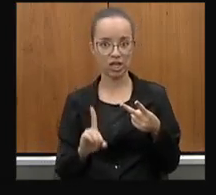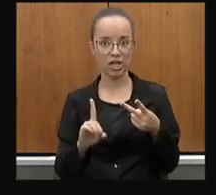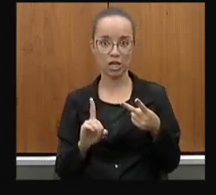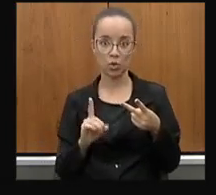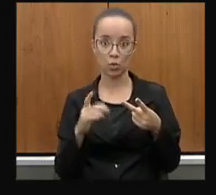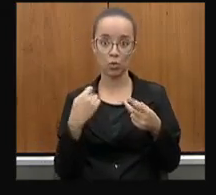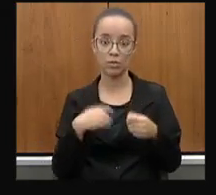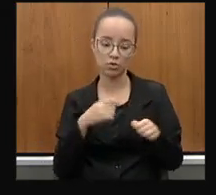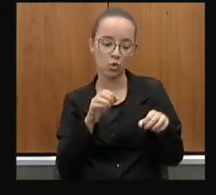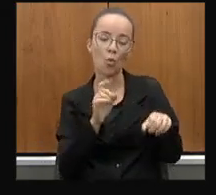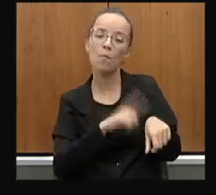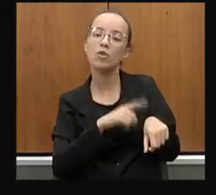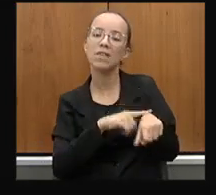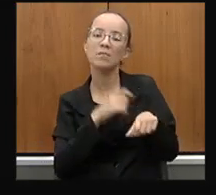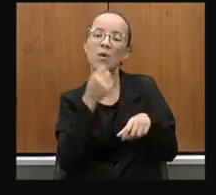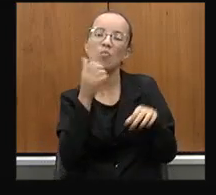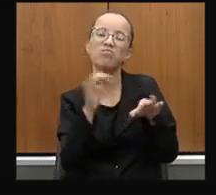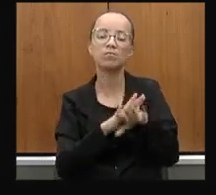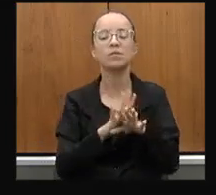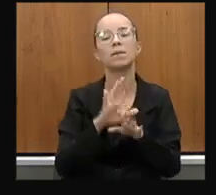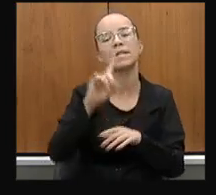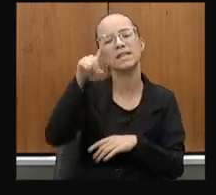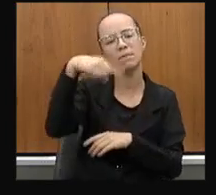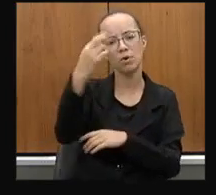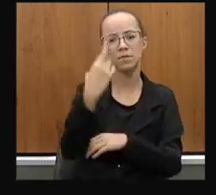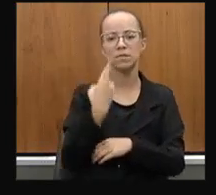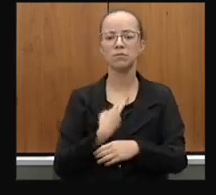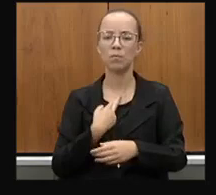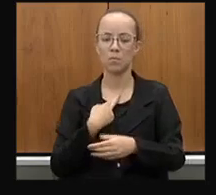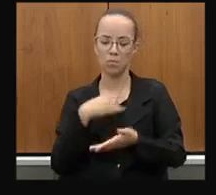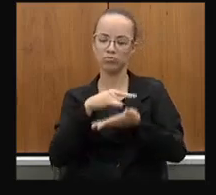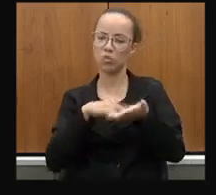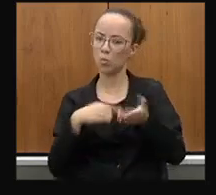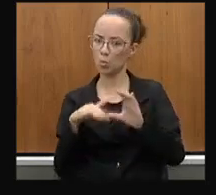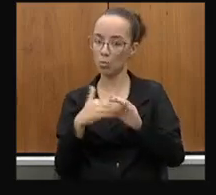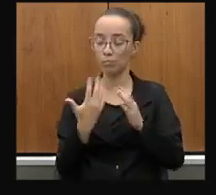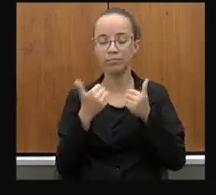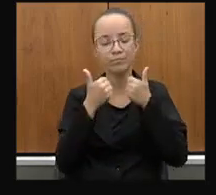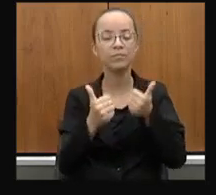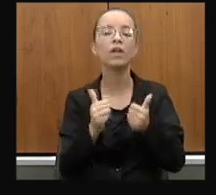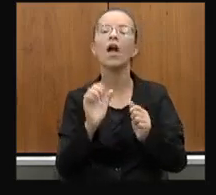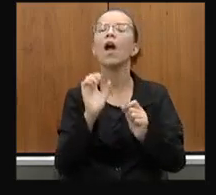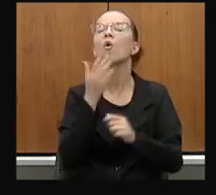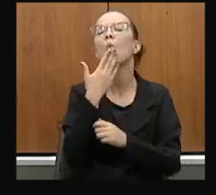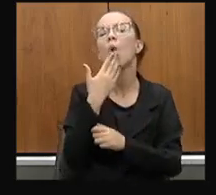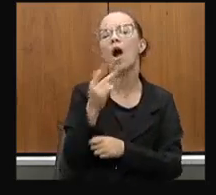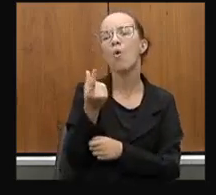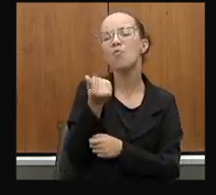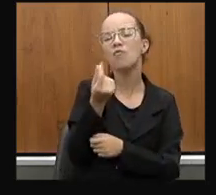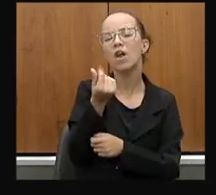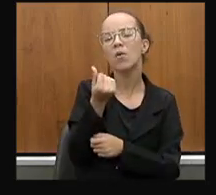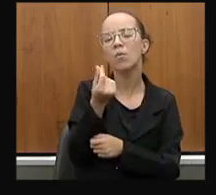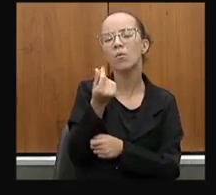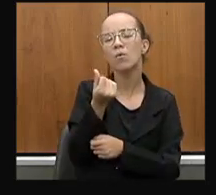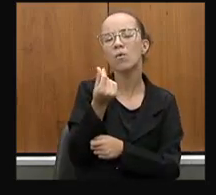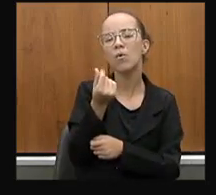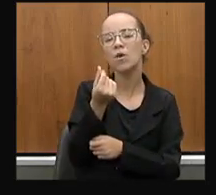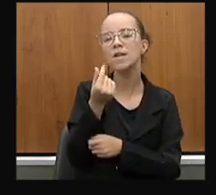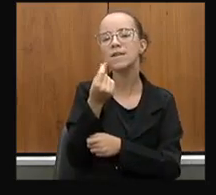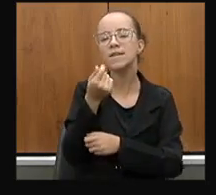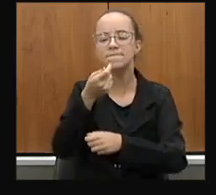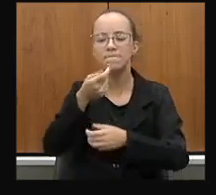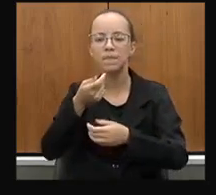resposta, meu tempo já está acabando, que me respondesse depois por requerimento, qual o valor investido em